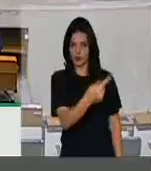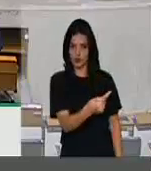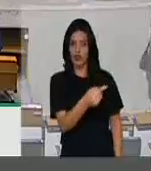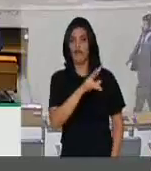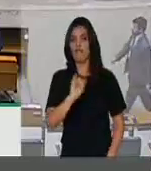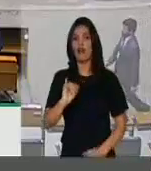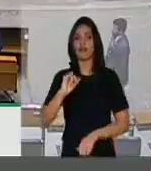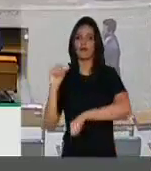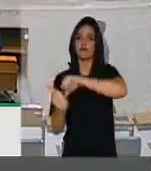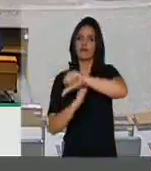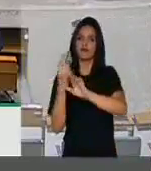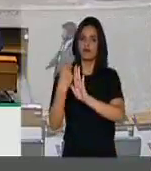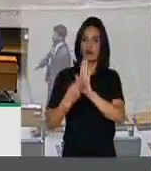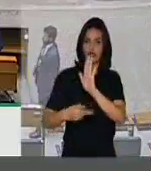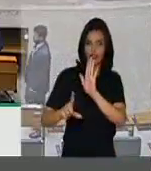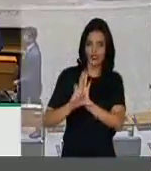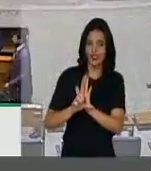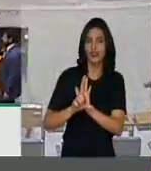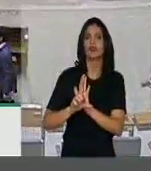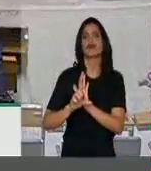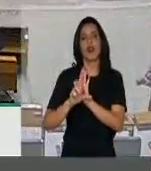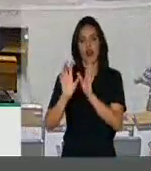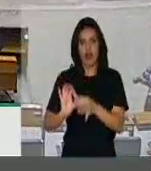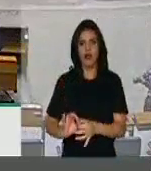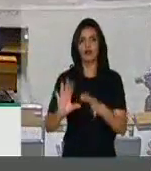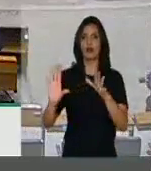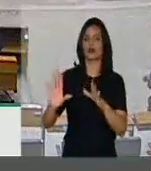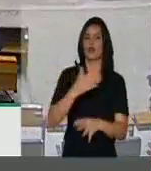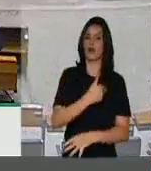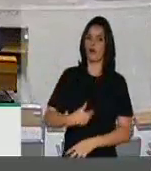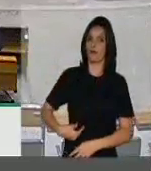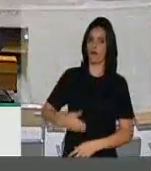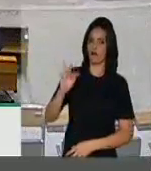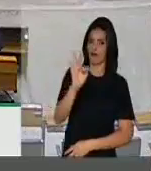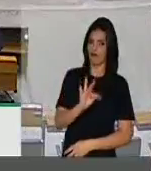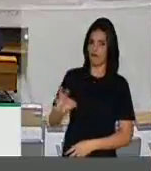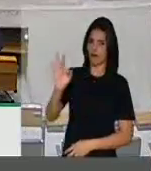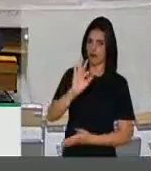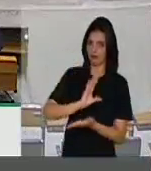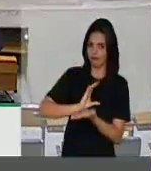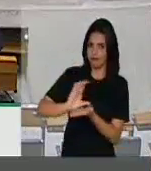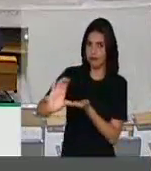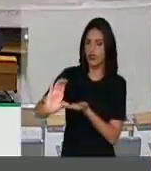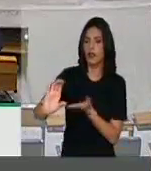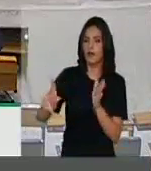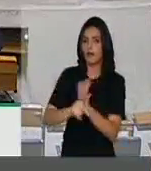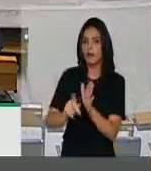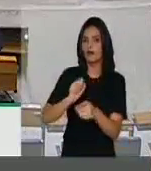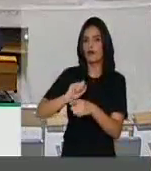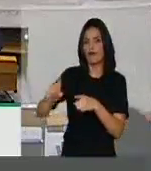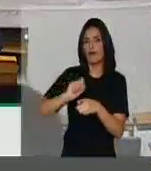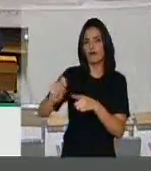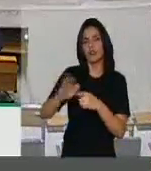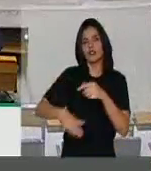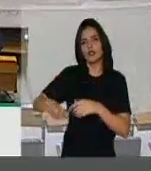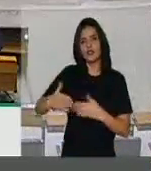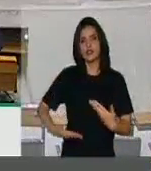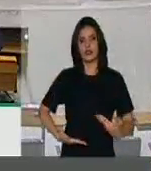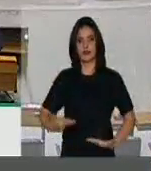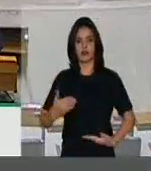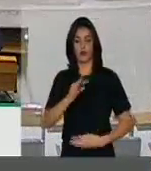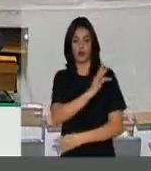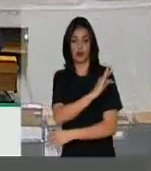na forma de um projeto de conversão que autoriza a União a participar de fundo para financiar serviços técnicos